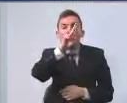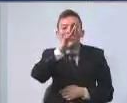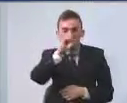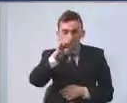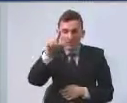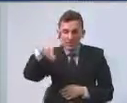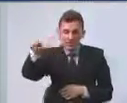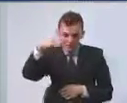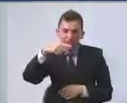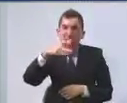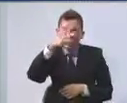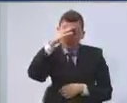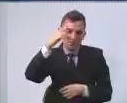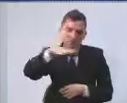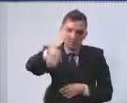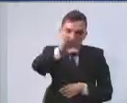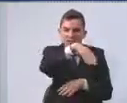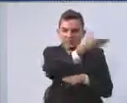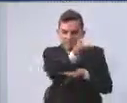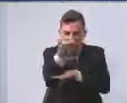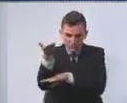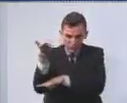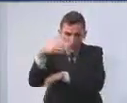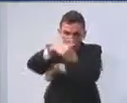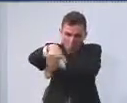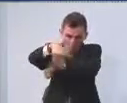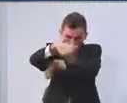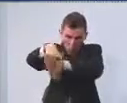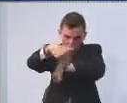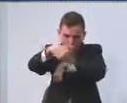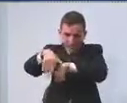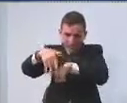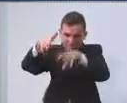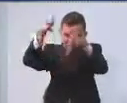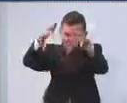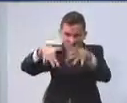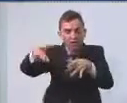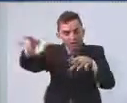que acolhe os nossos moradores de rua.